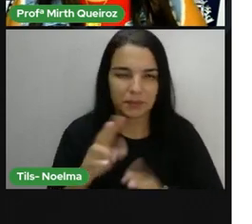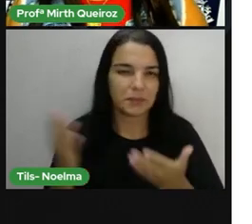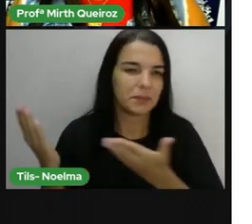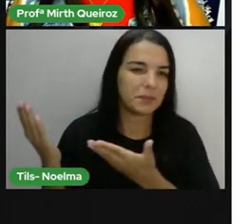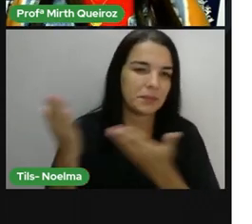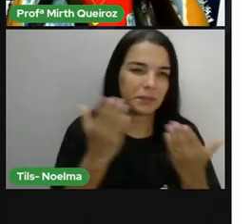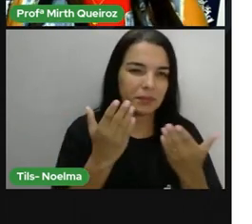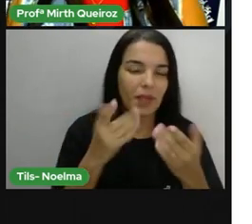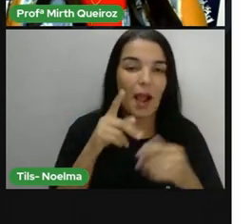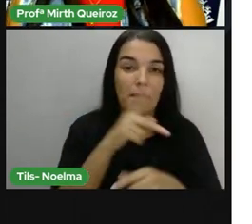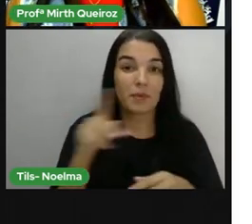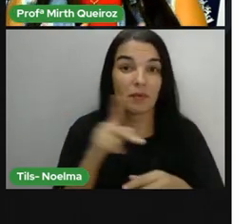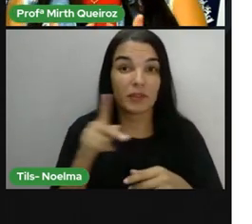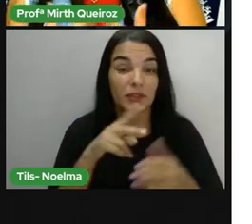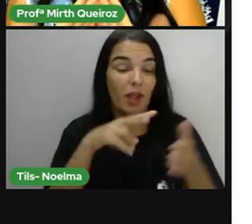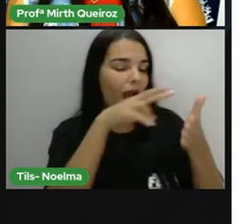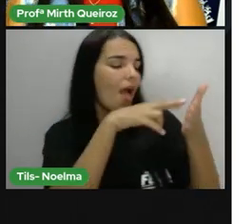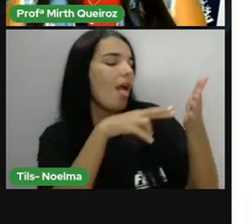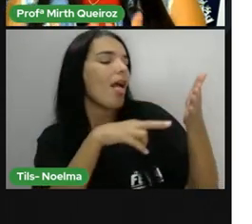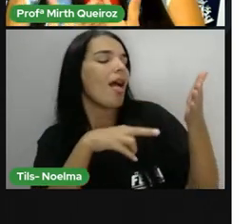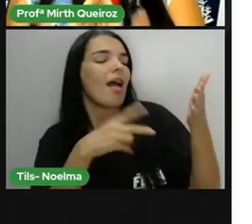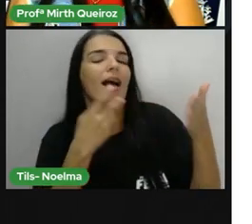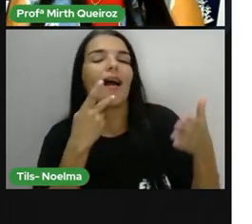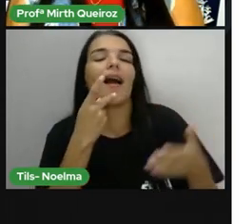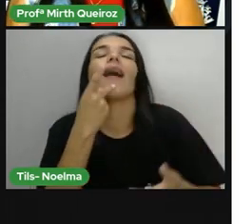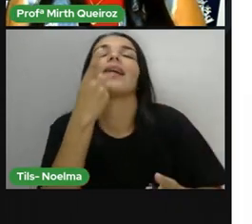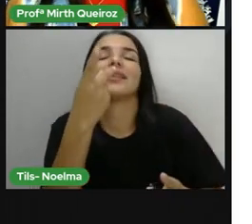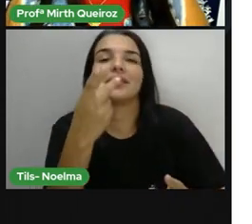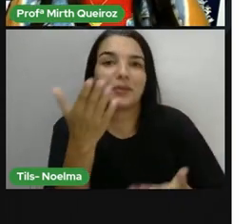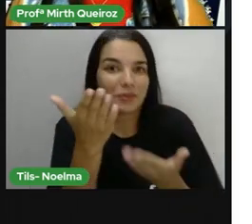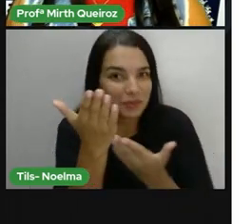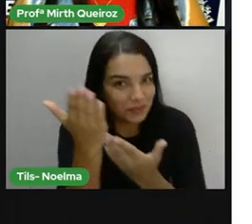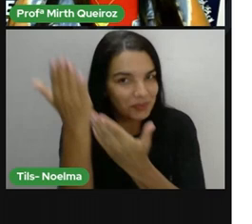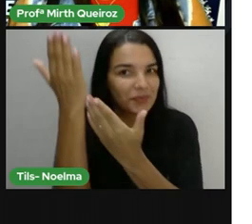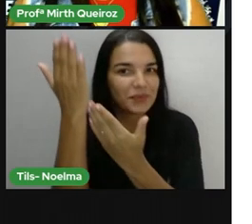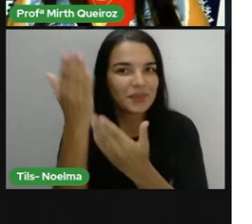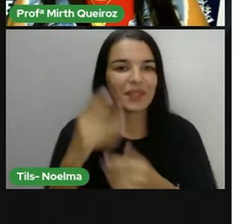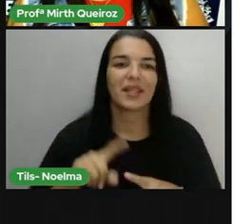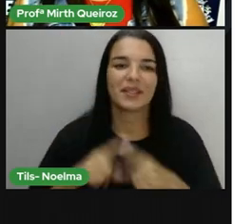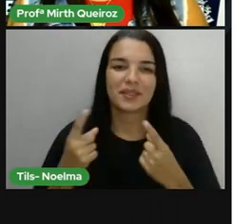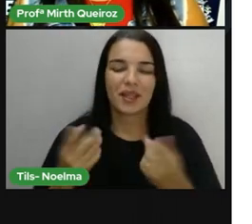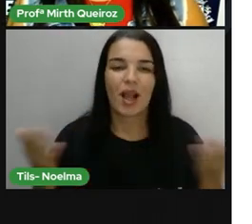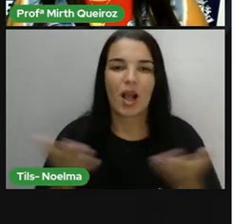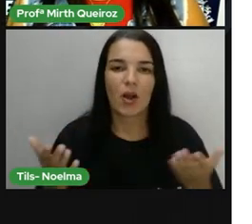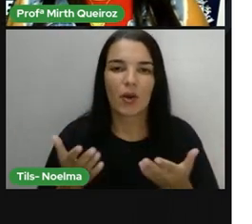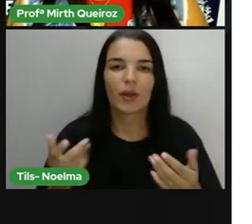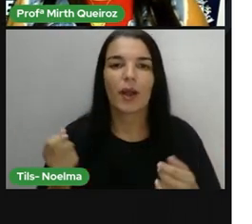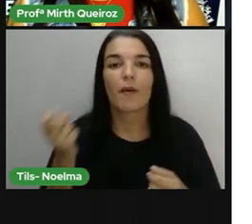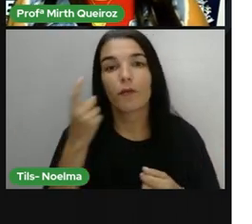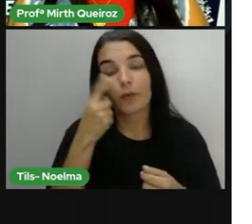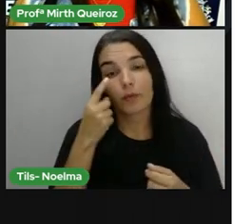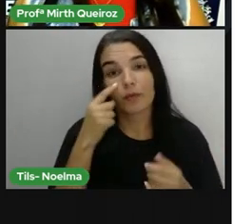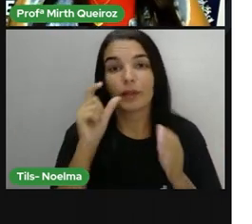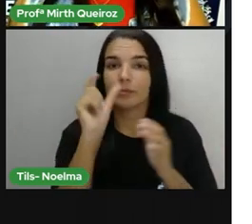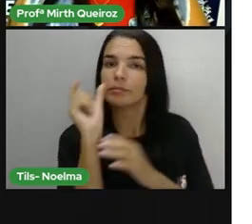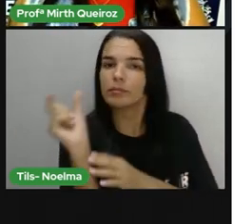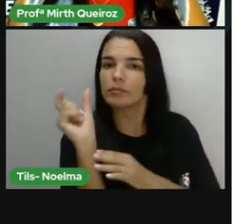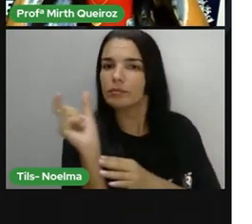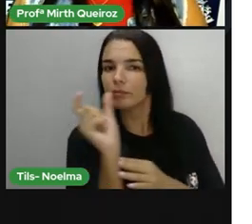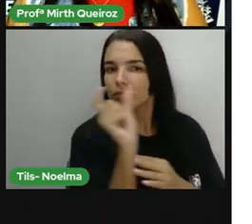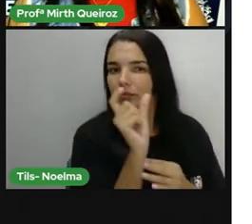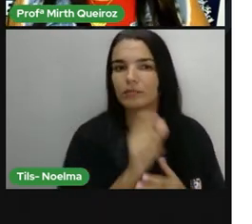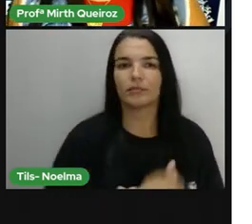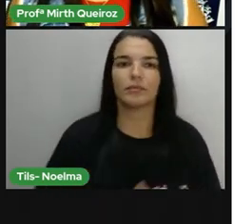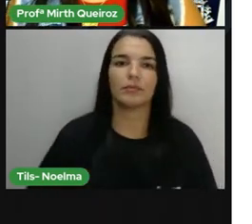o poema que eu li, que eu contei para vocês aí no início da nossa aula, certo?